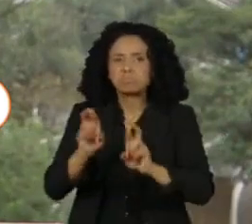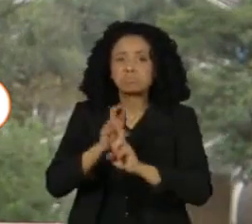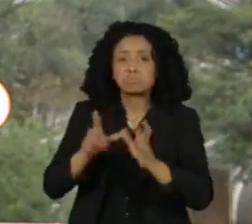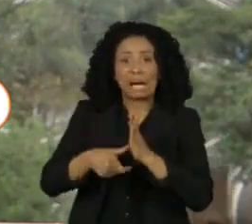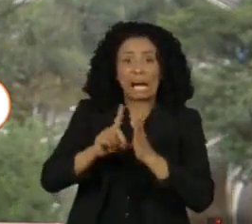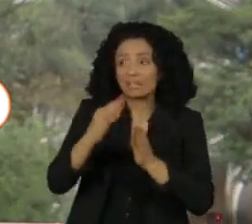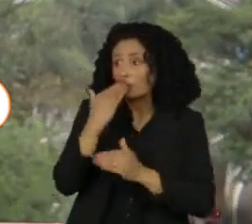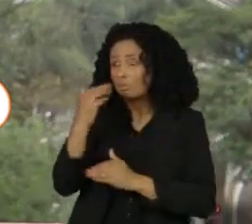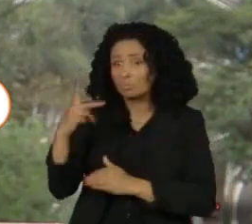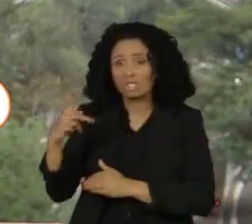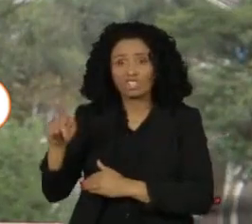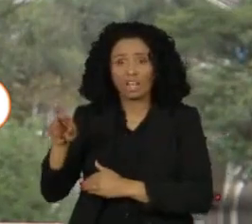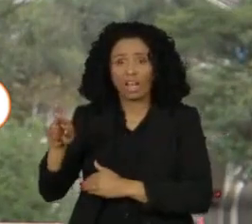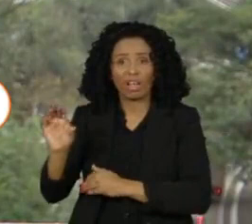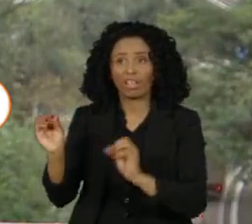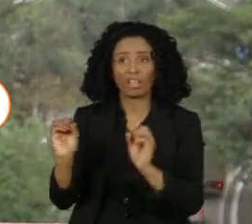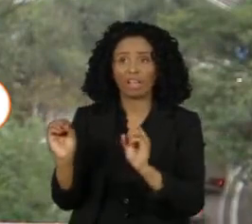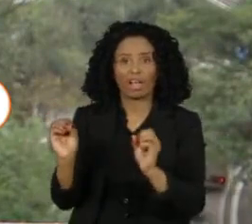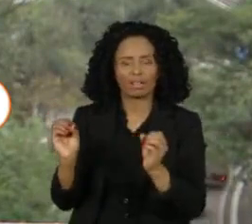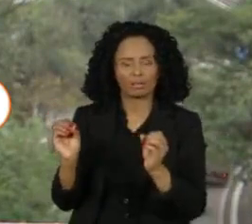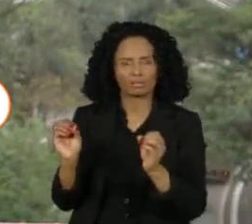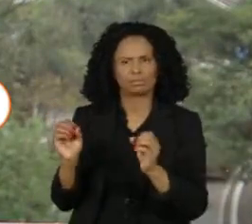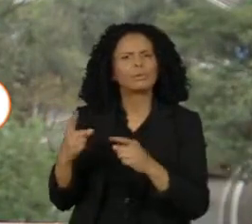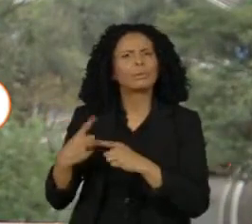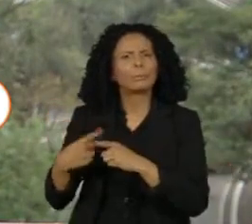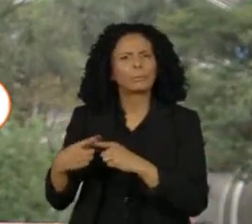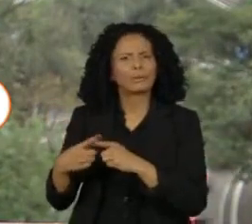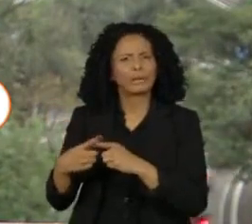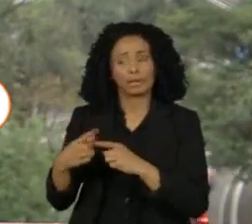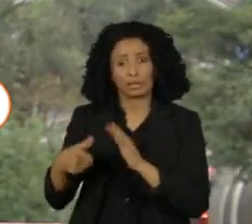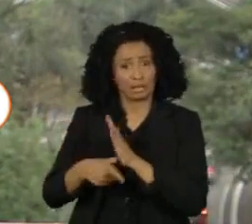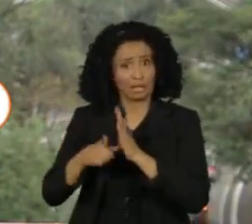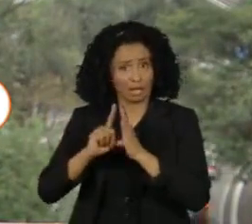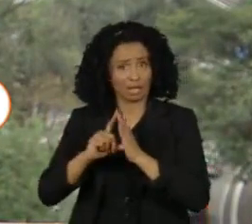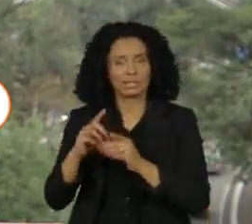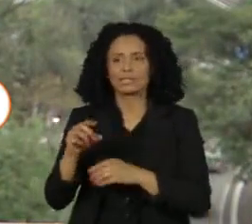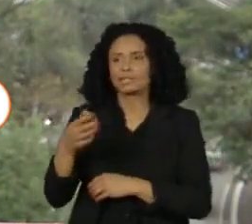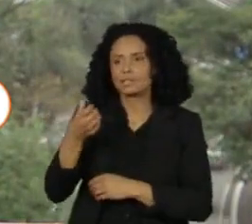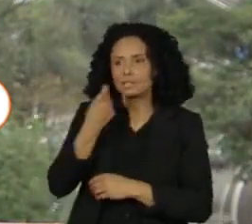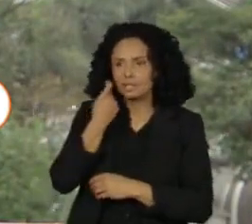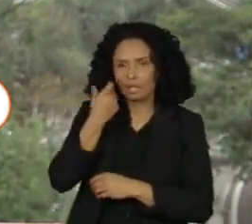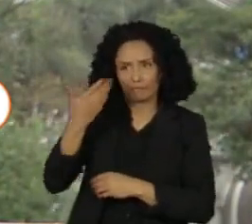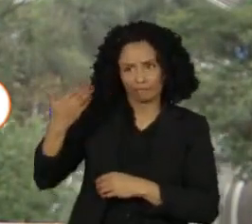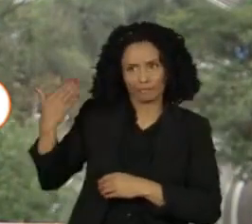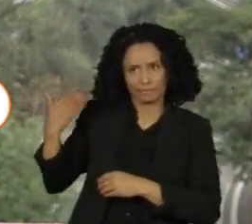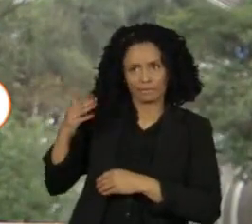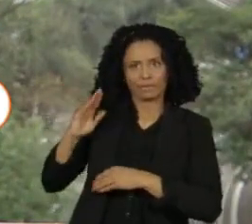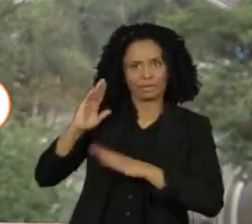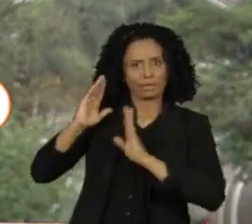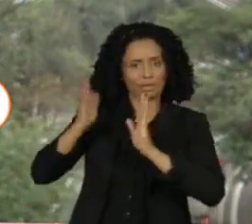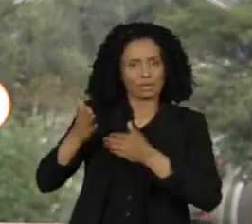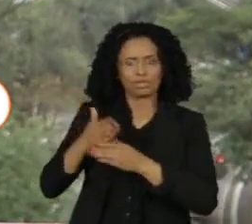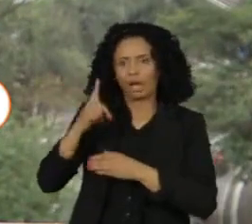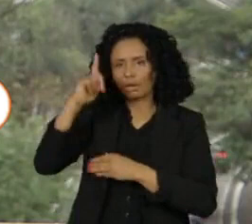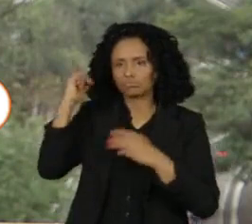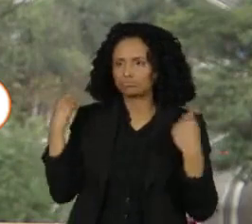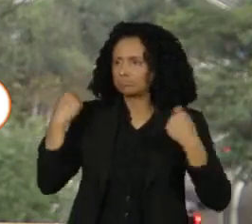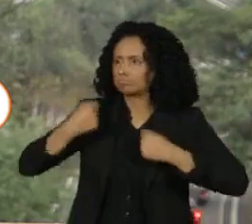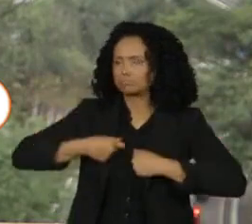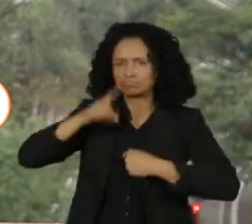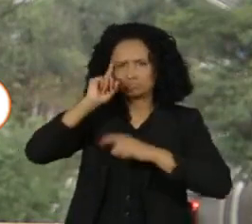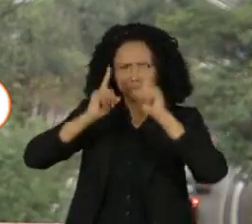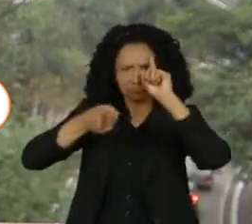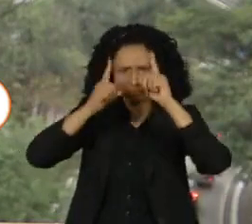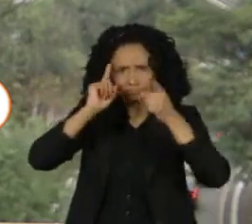a PGR. Isso porque a autorização foi expedida na última sexta-feira e a Procuradoria Geral da República só foi